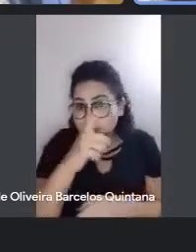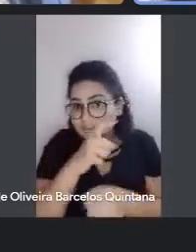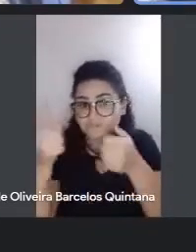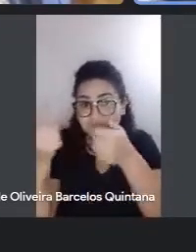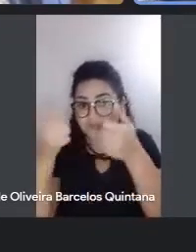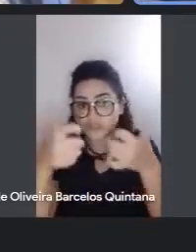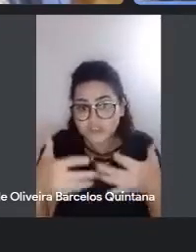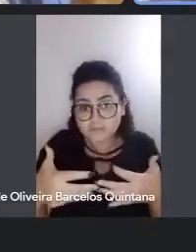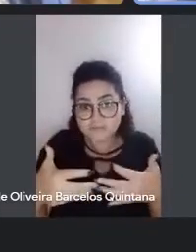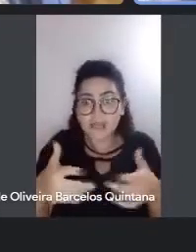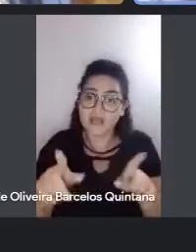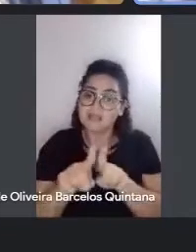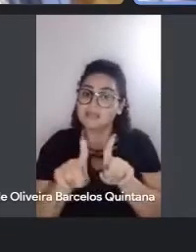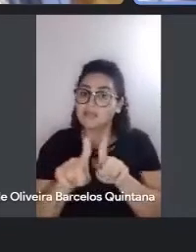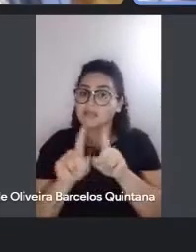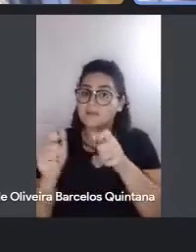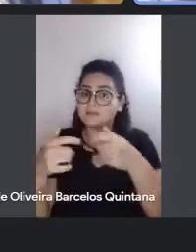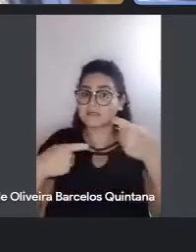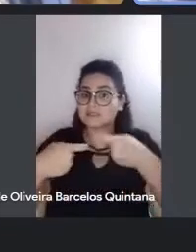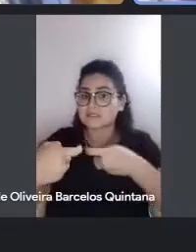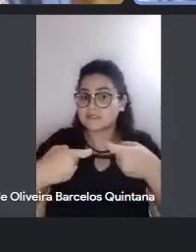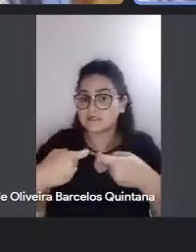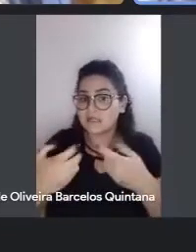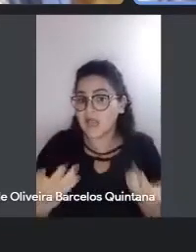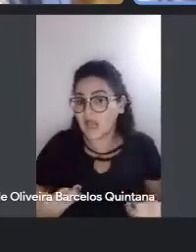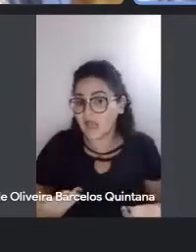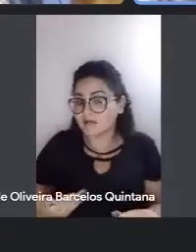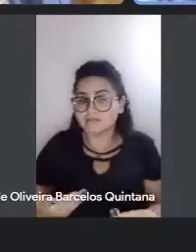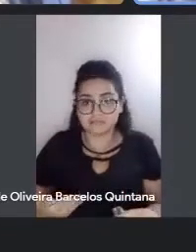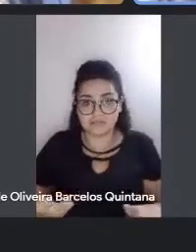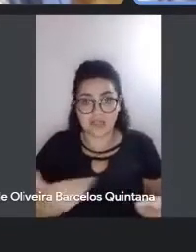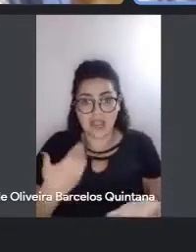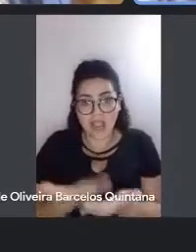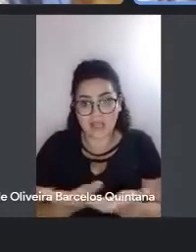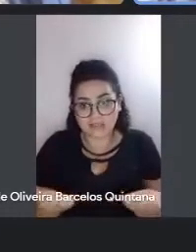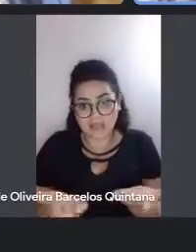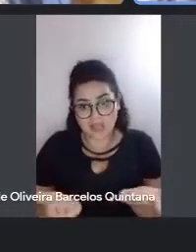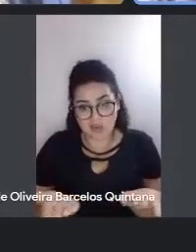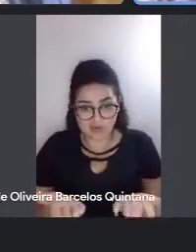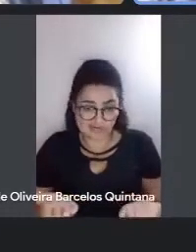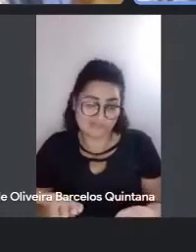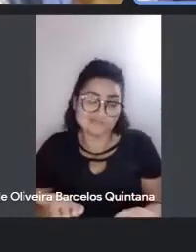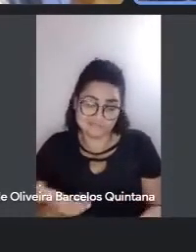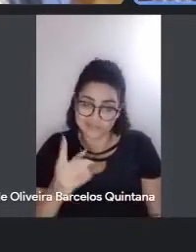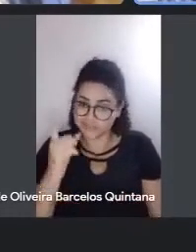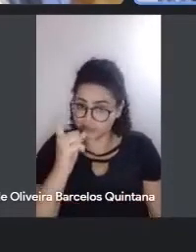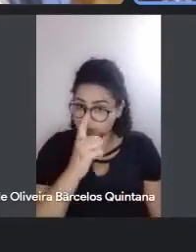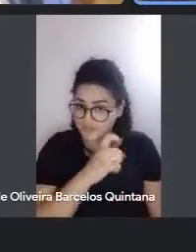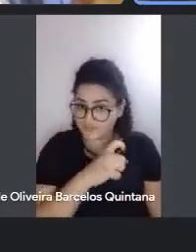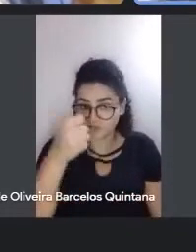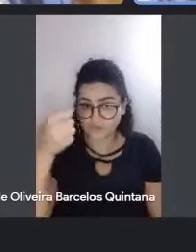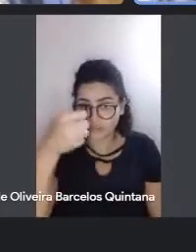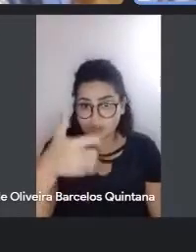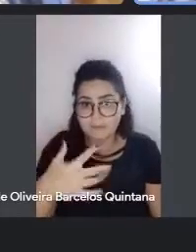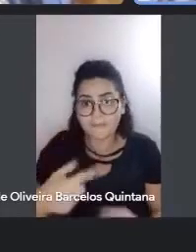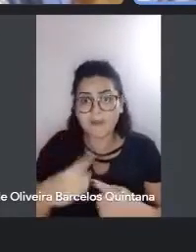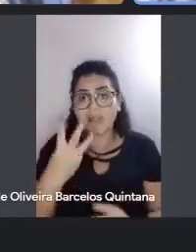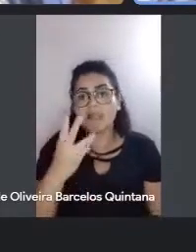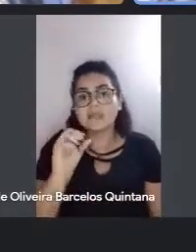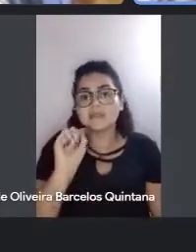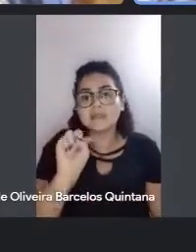Assim, como é difícil explicar uma guerra fratricida, ainda hoje, né? Ainda hoje, é difícil explicar. Por que morreram 30 mil pessoas